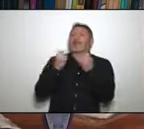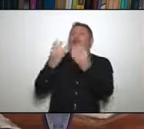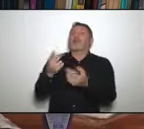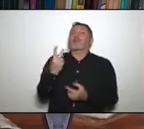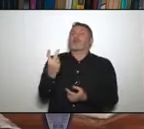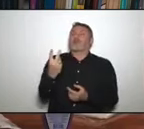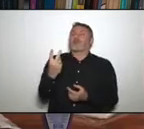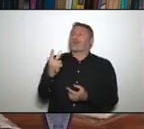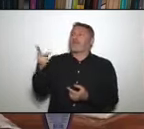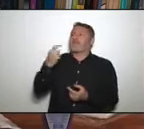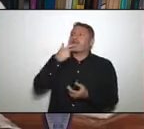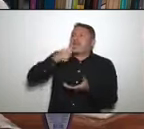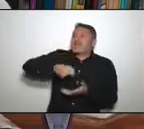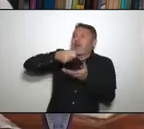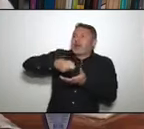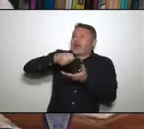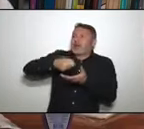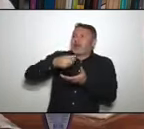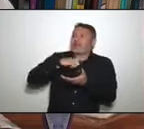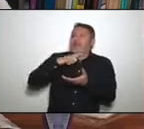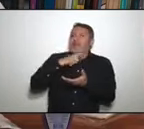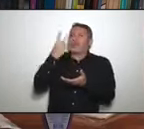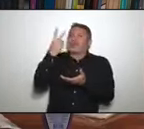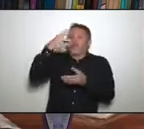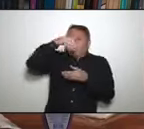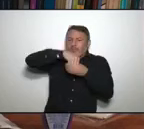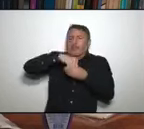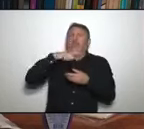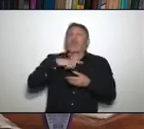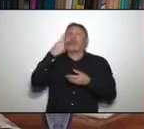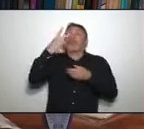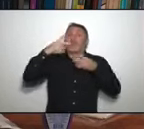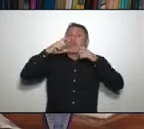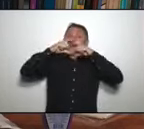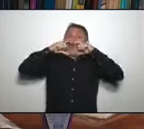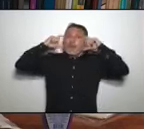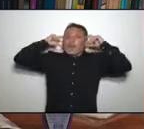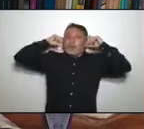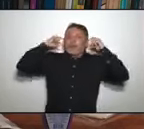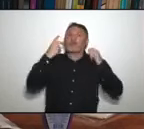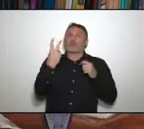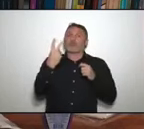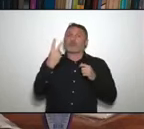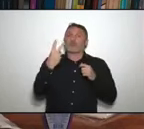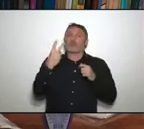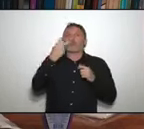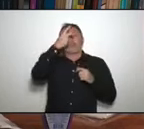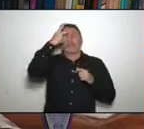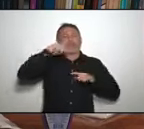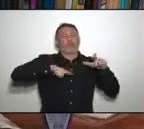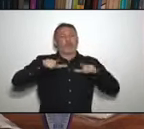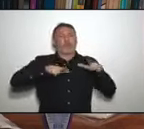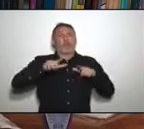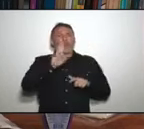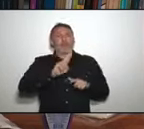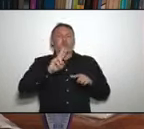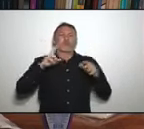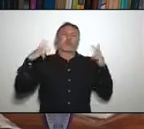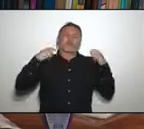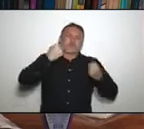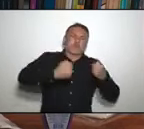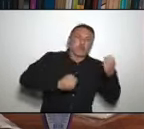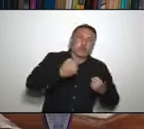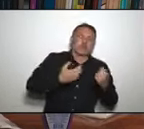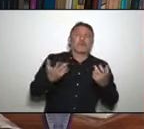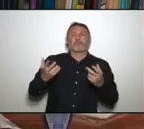duas máscaras que estão aqui então essas máscaras serão entregues aos profissionais para que eles possam usar é máscara de pano